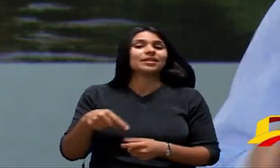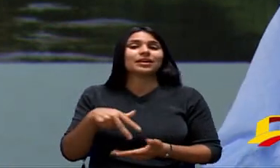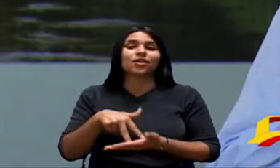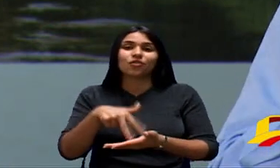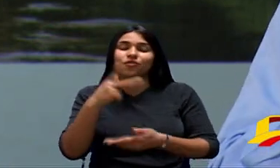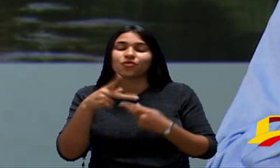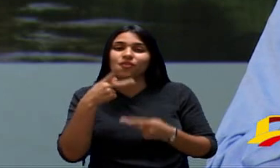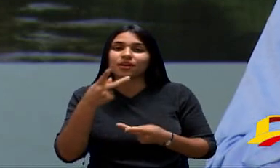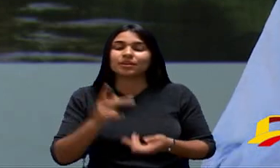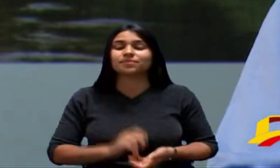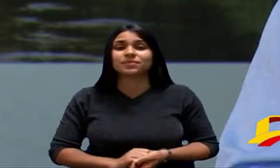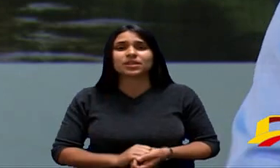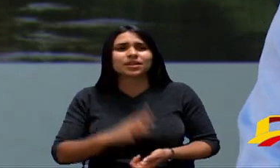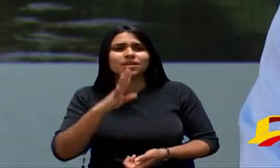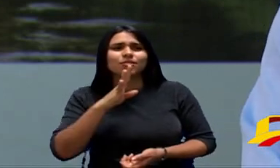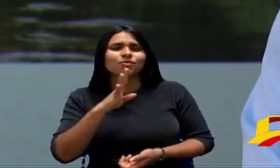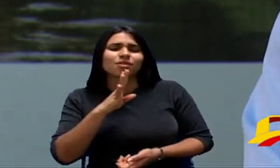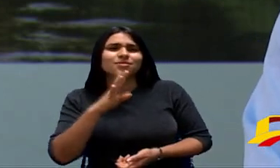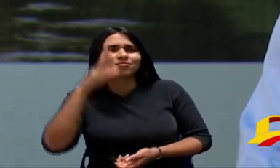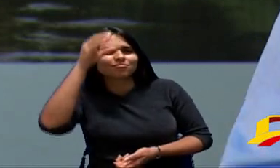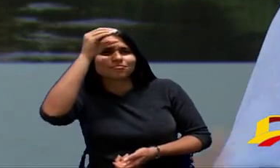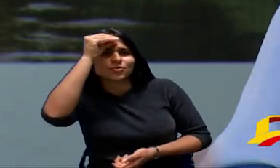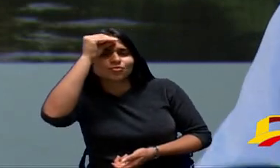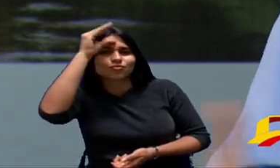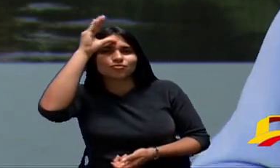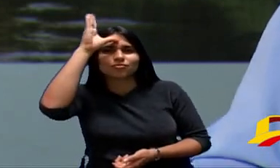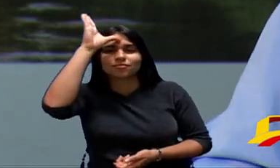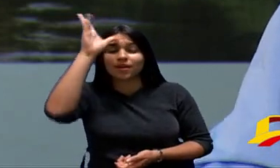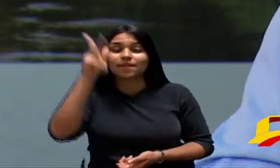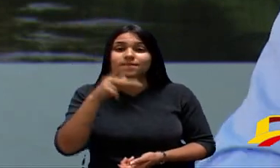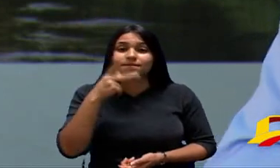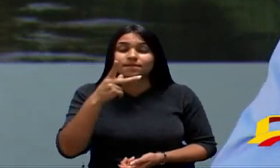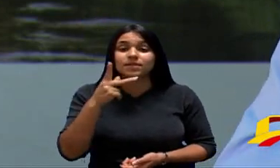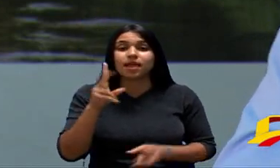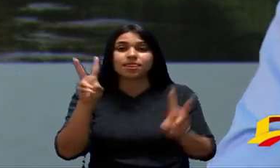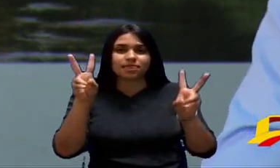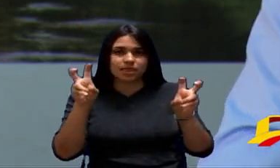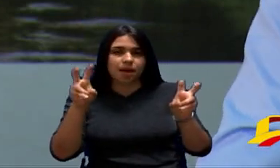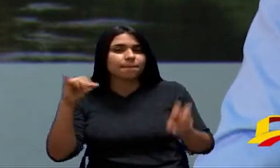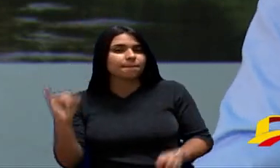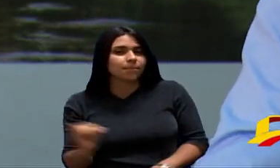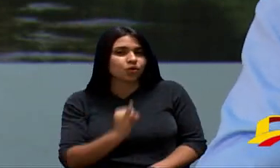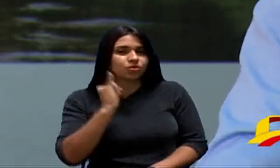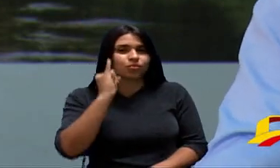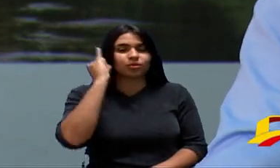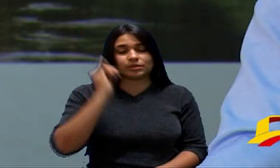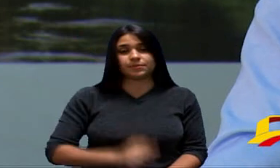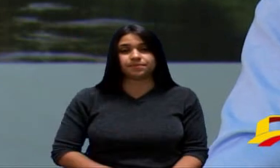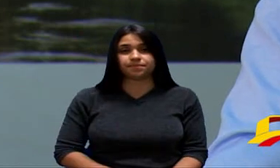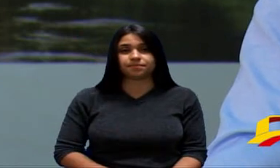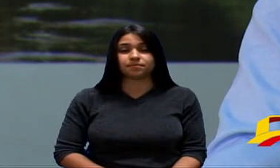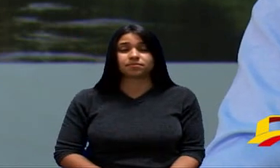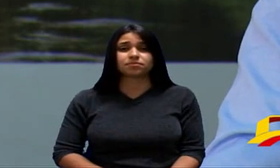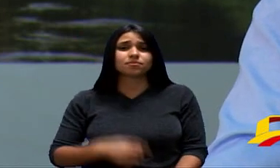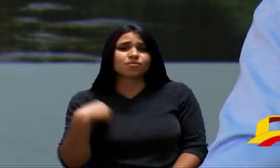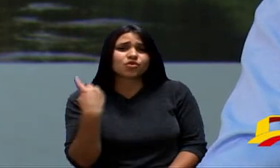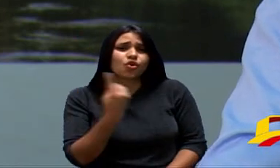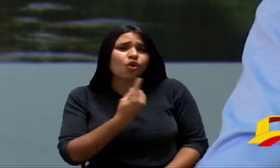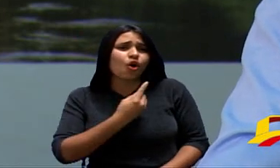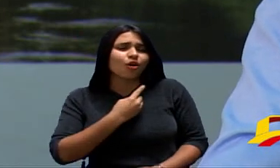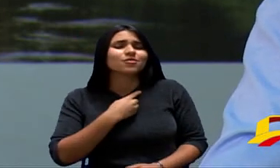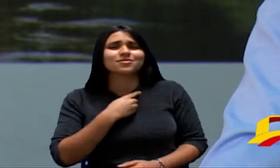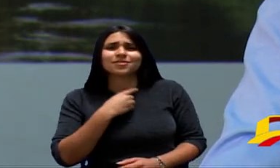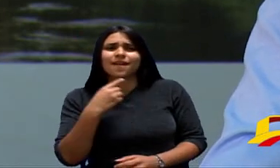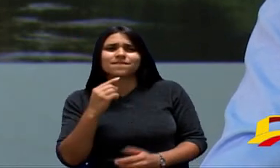Até Vim Para Ter Mais Conhecimento Vai Falar Acredito Também Sobre Esse Tema Tão Importante Mas A Nossa Função Hoje É Essa Defender